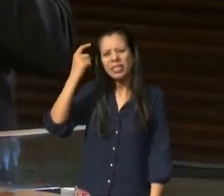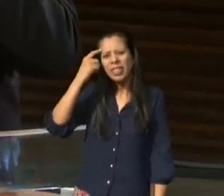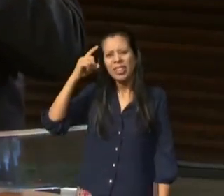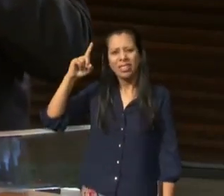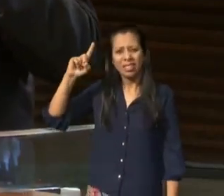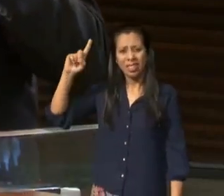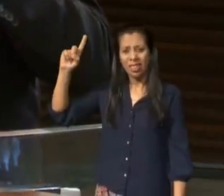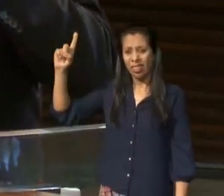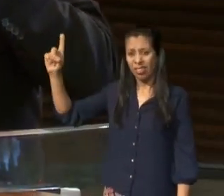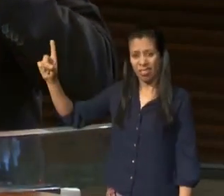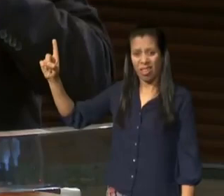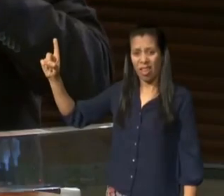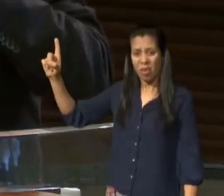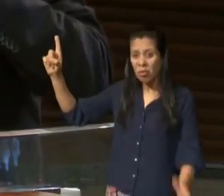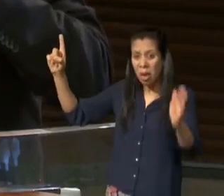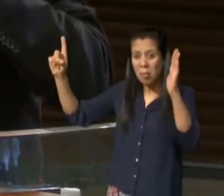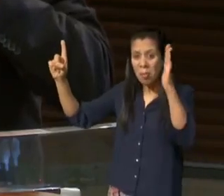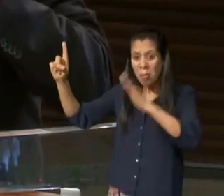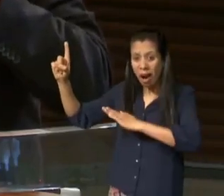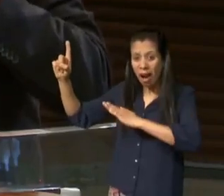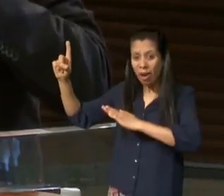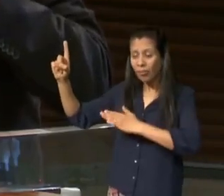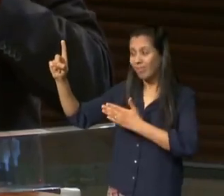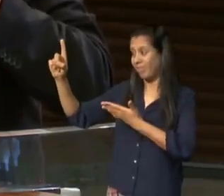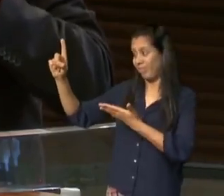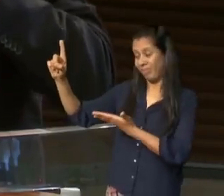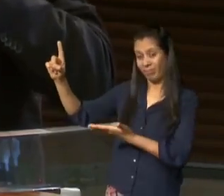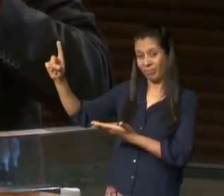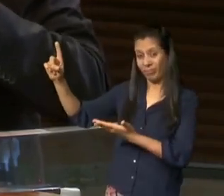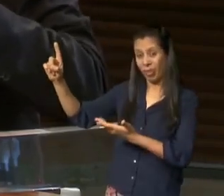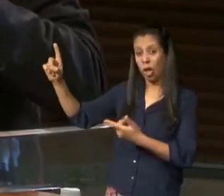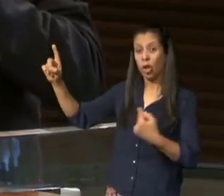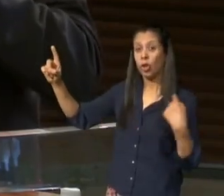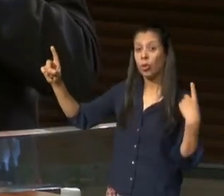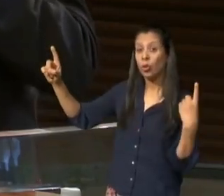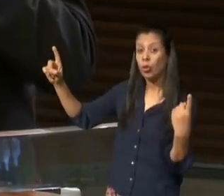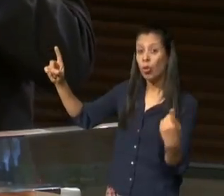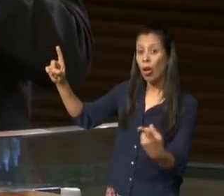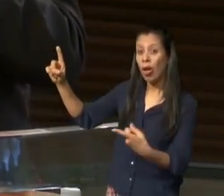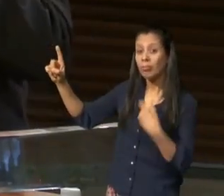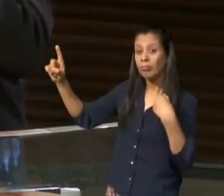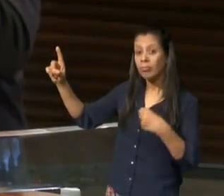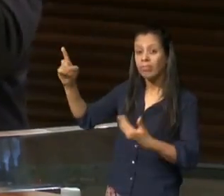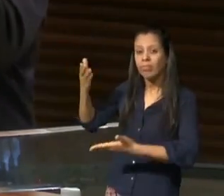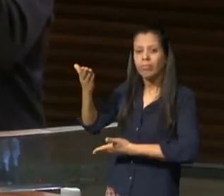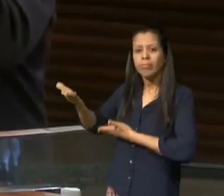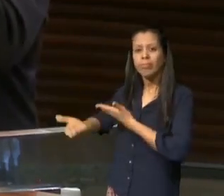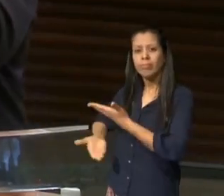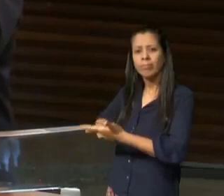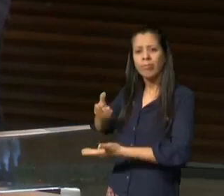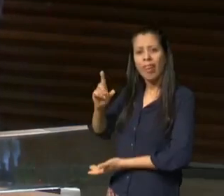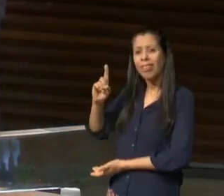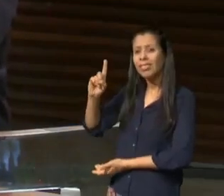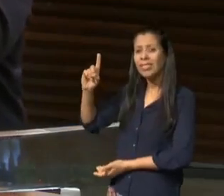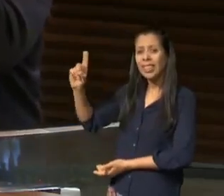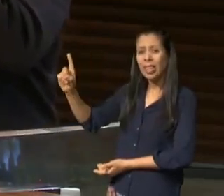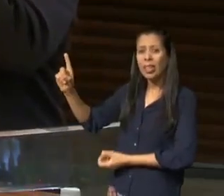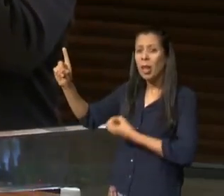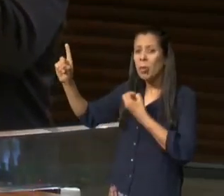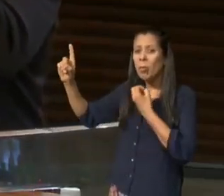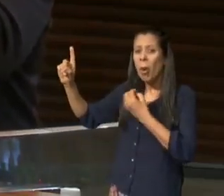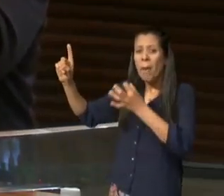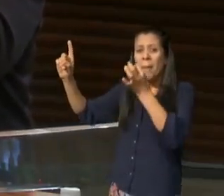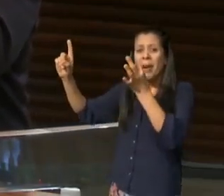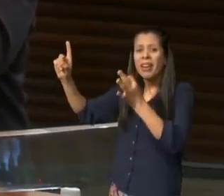Deus é Deus os servos são suas criaturas e nós temos que olhar para Deus